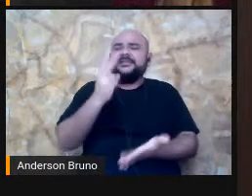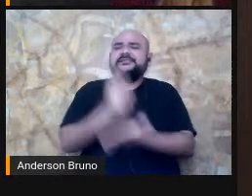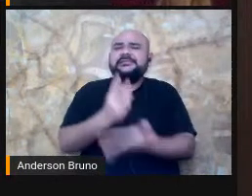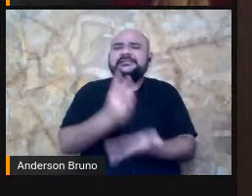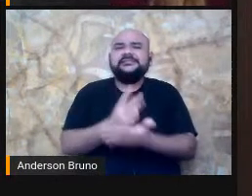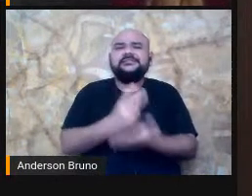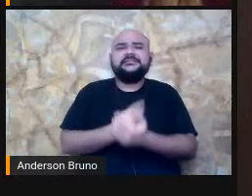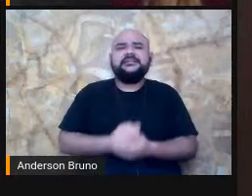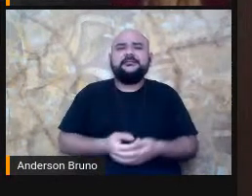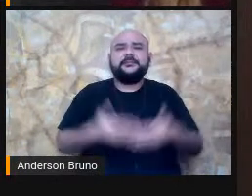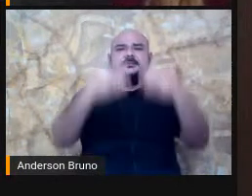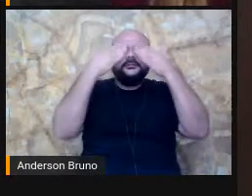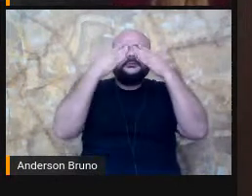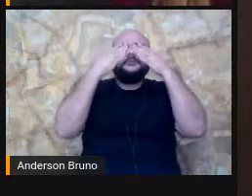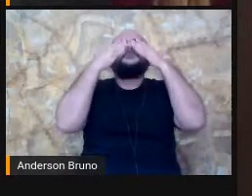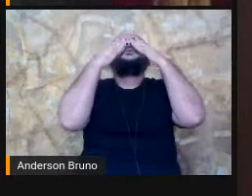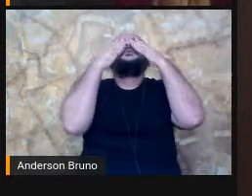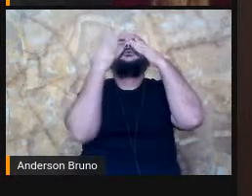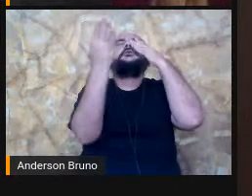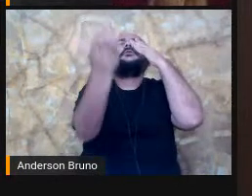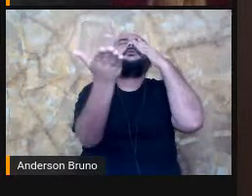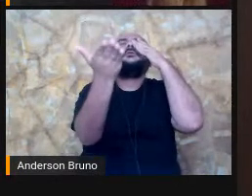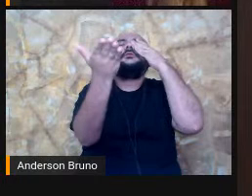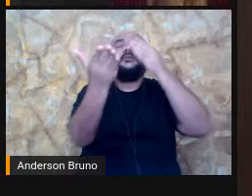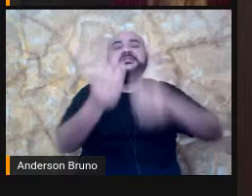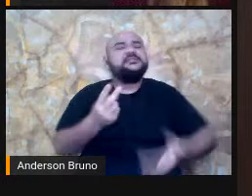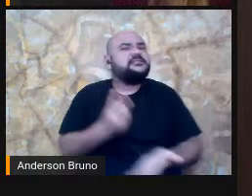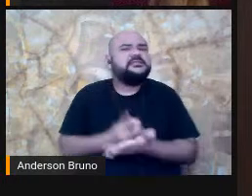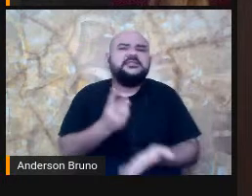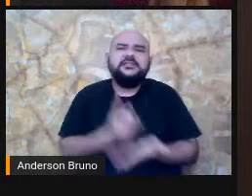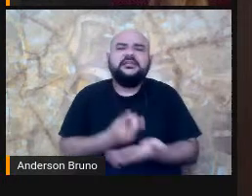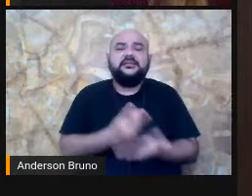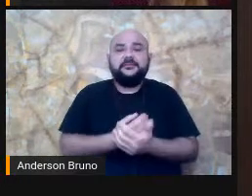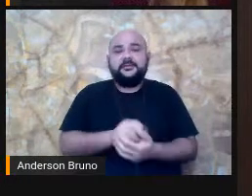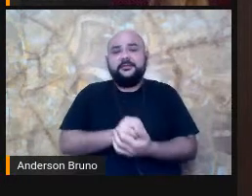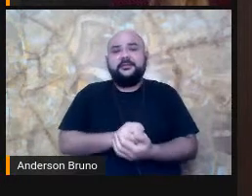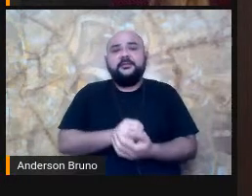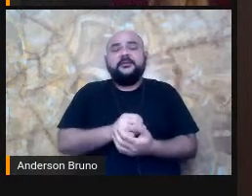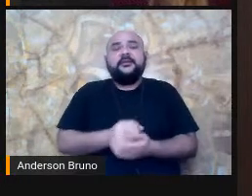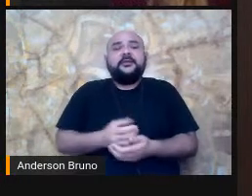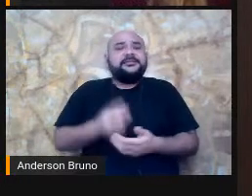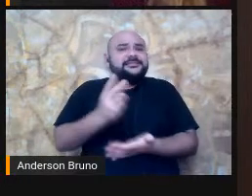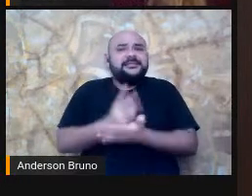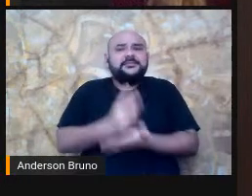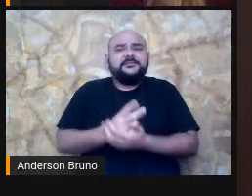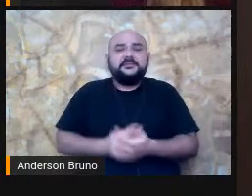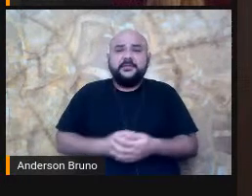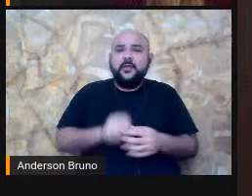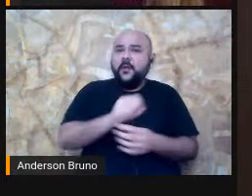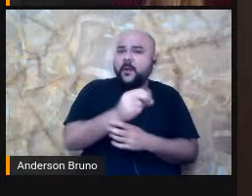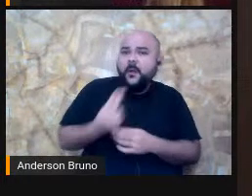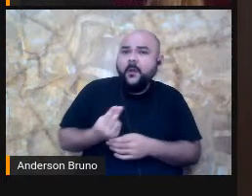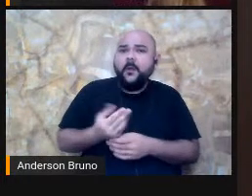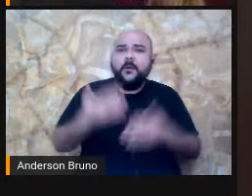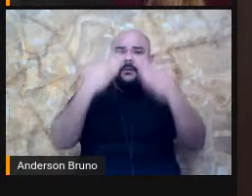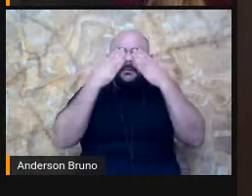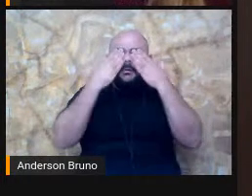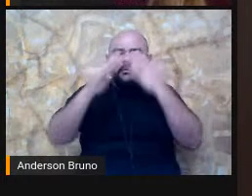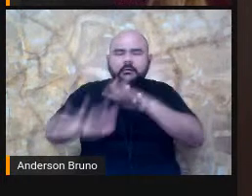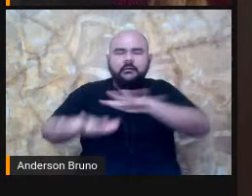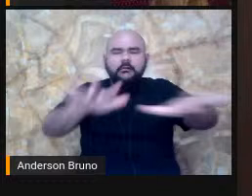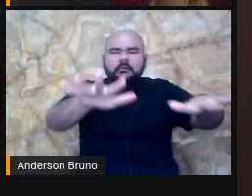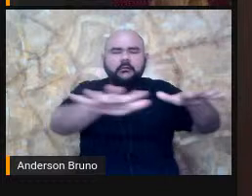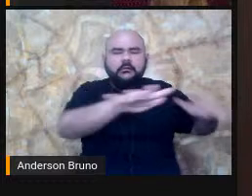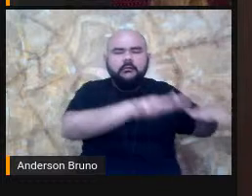braços estendidos diante do corpo, a mão aberta, varrendo o ar, o passo inseguro com o pé à frente,